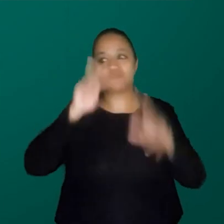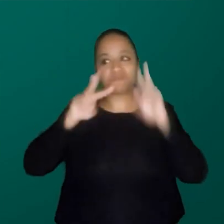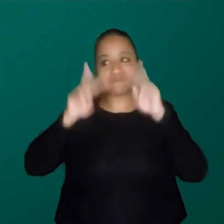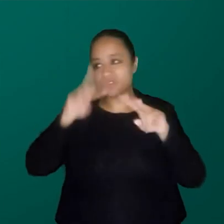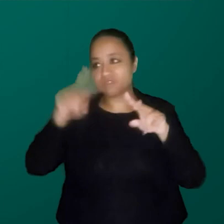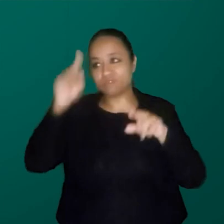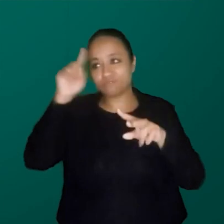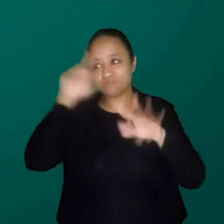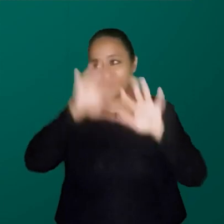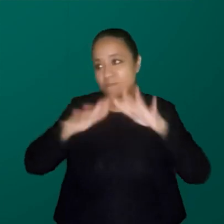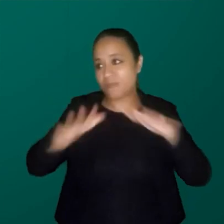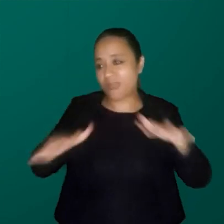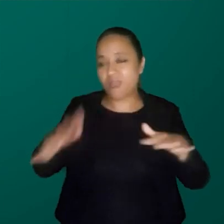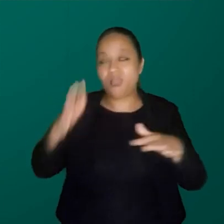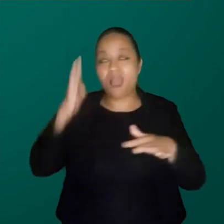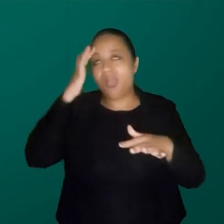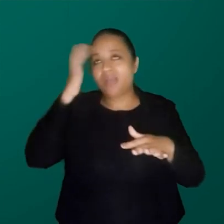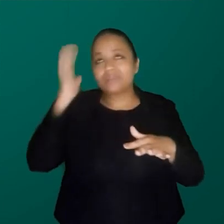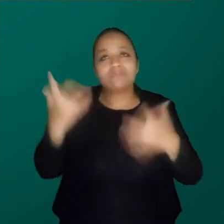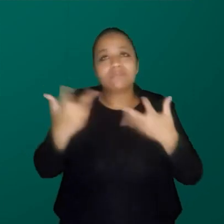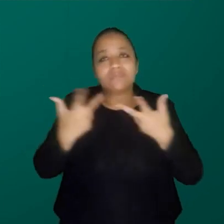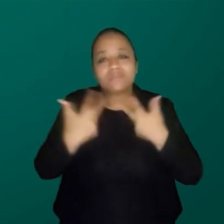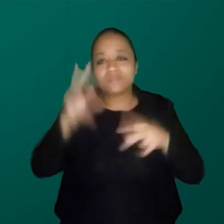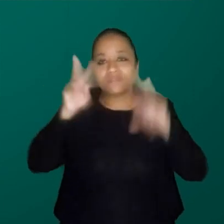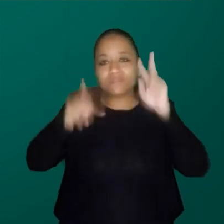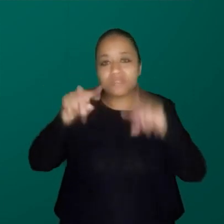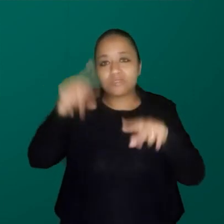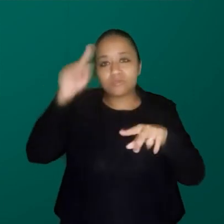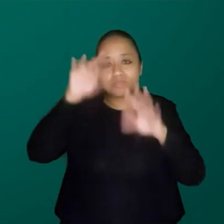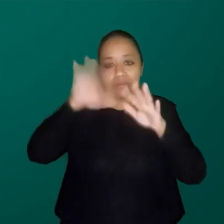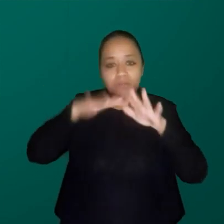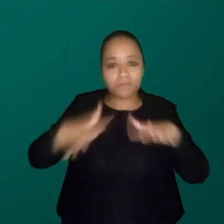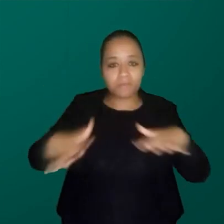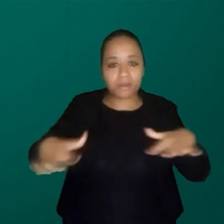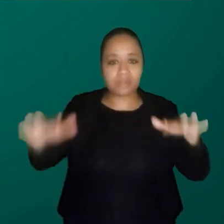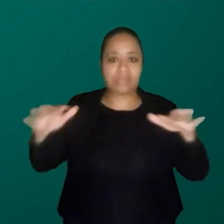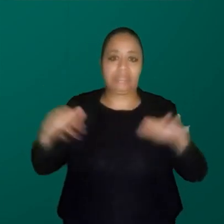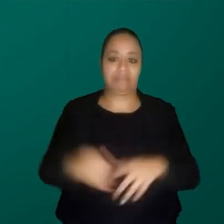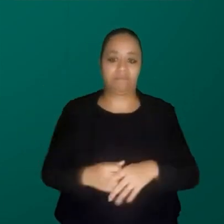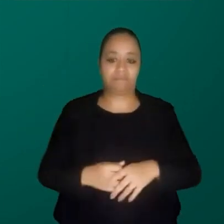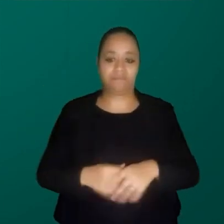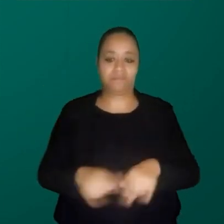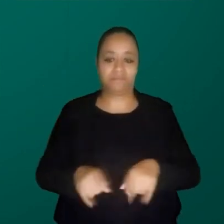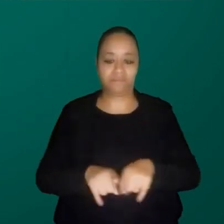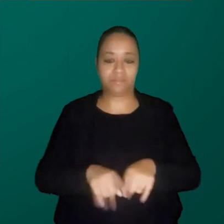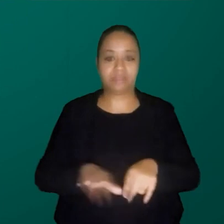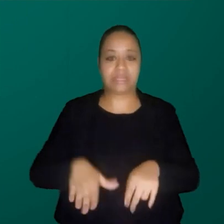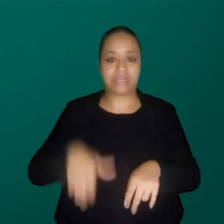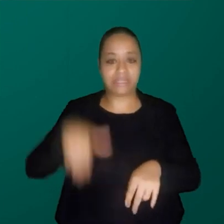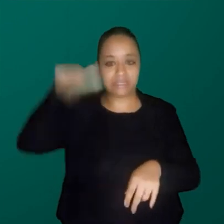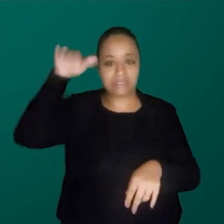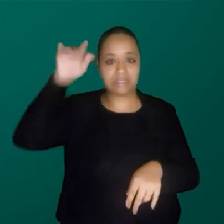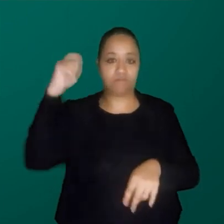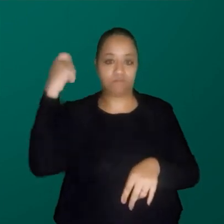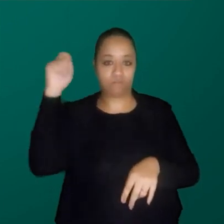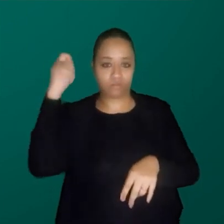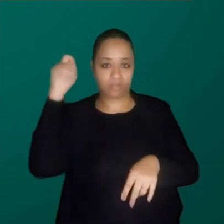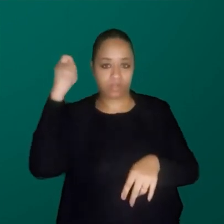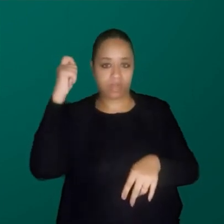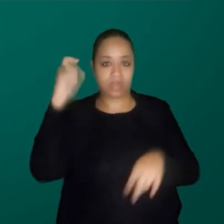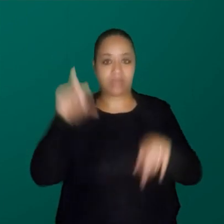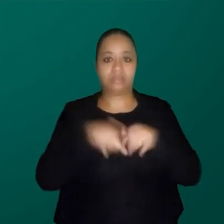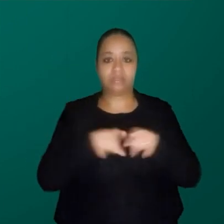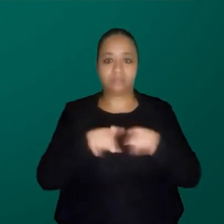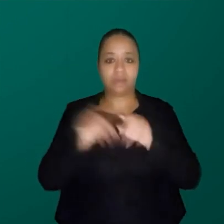acho isso muito sensacional poder ver o mar todos os dias. E entre eu crescer lá em Porto Alegre e eu estar agora lá